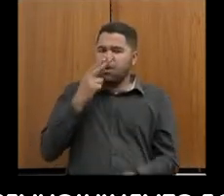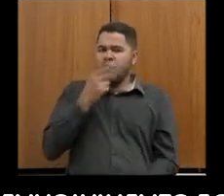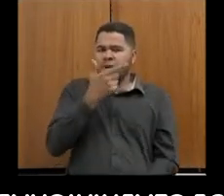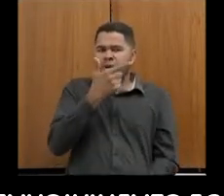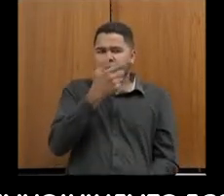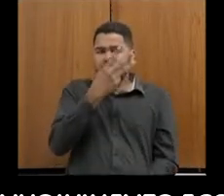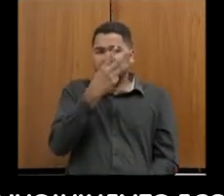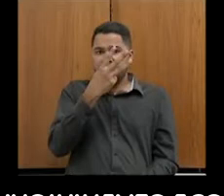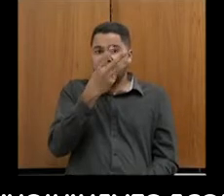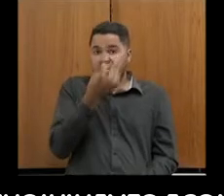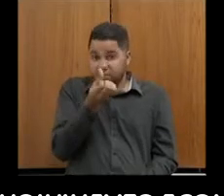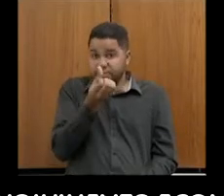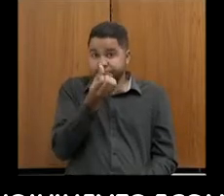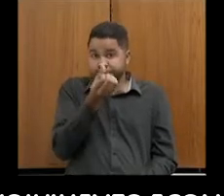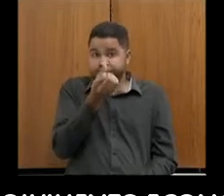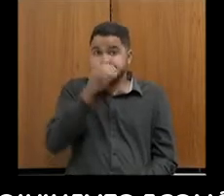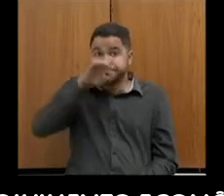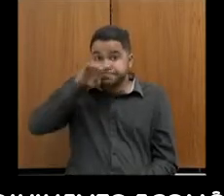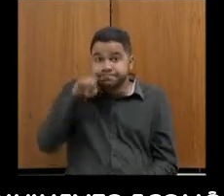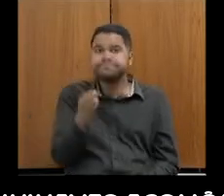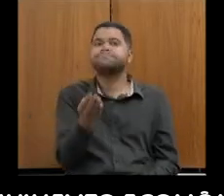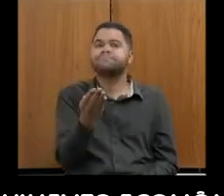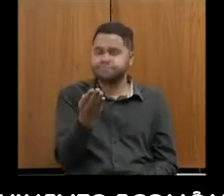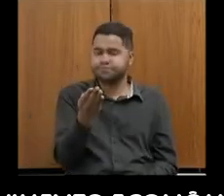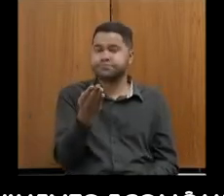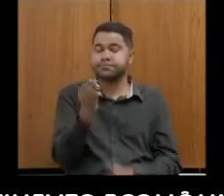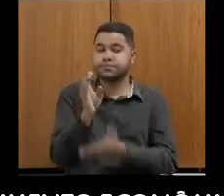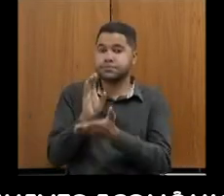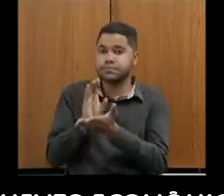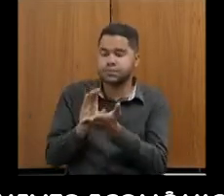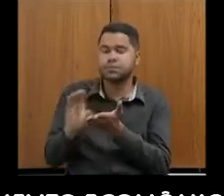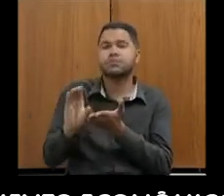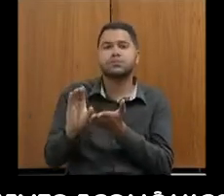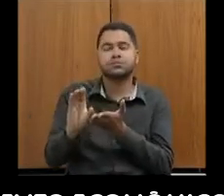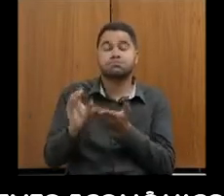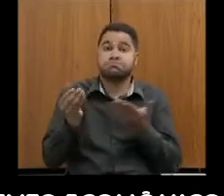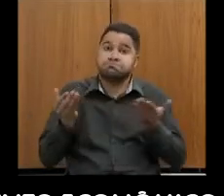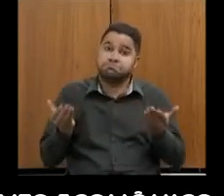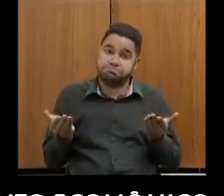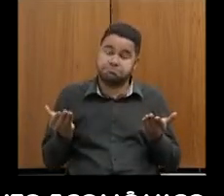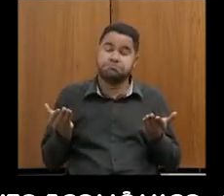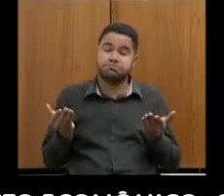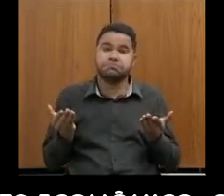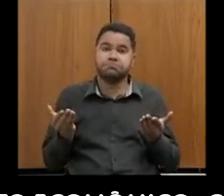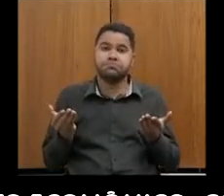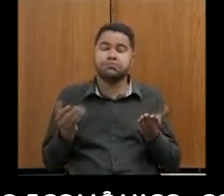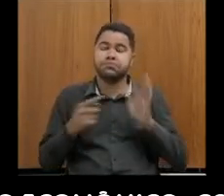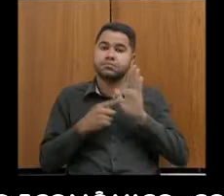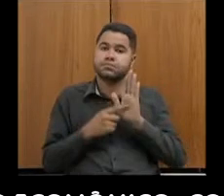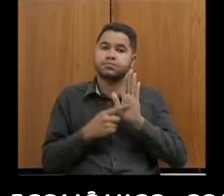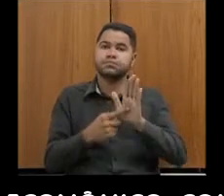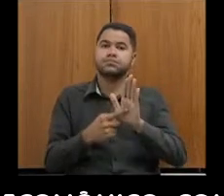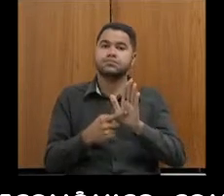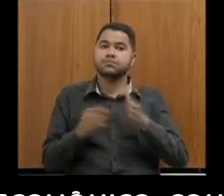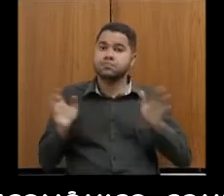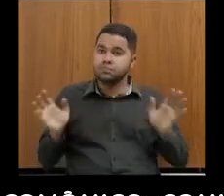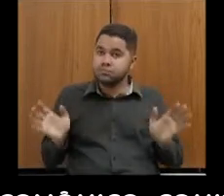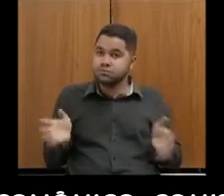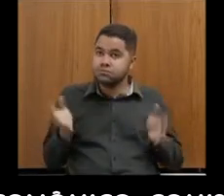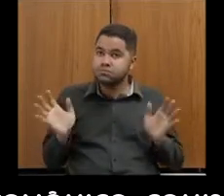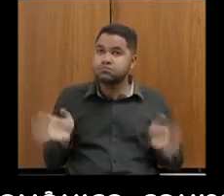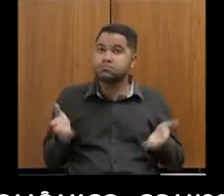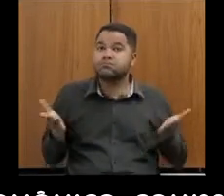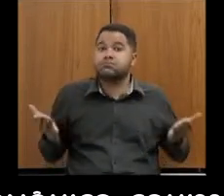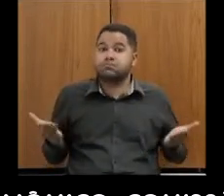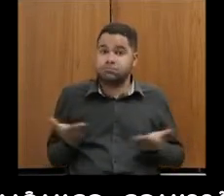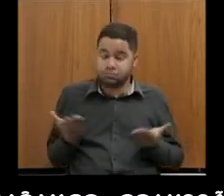236 bilhões de reais, então, demonstra que os incentivos que